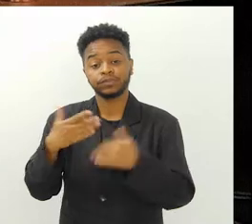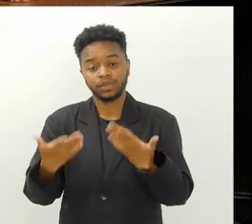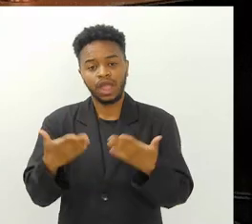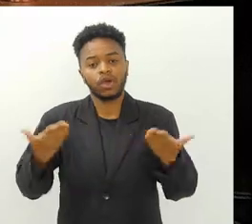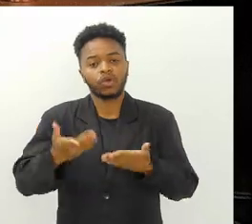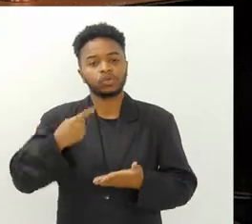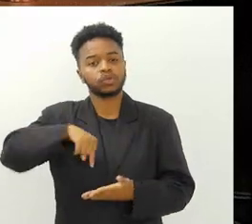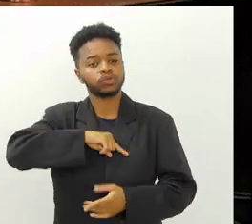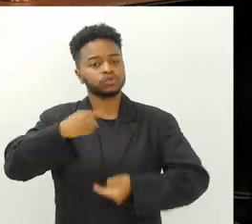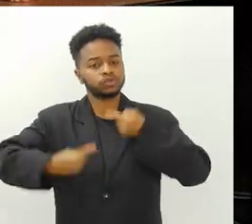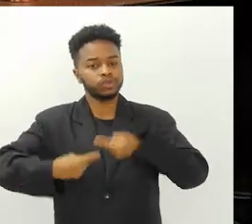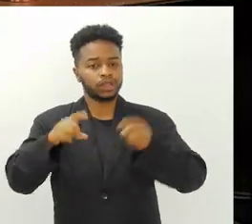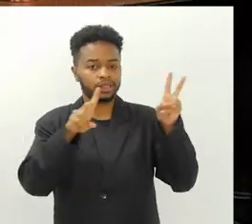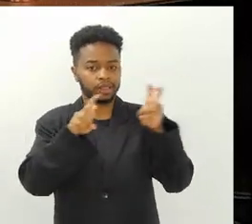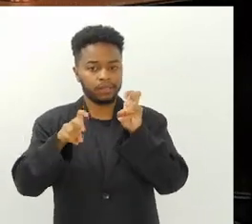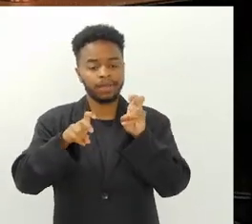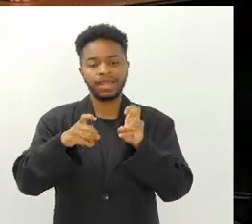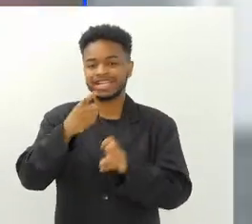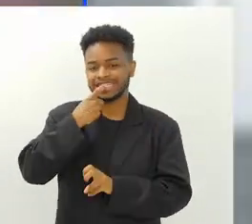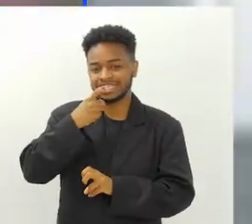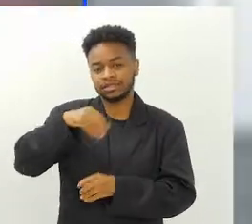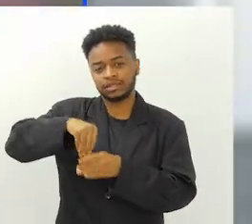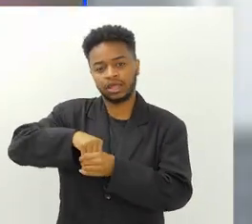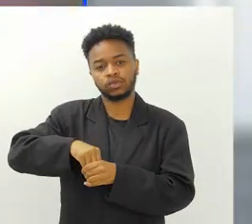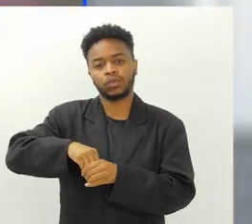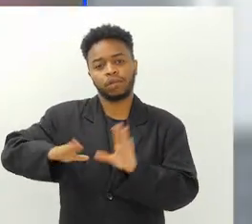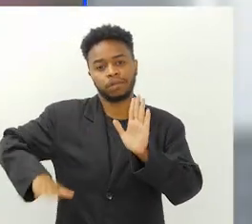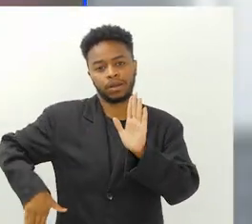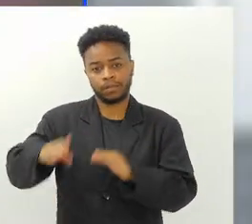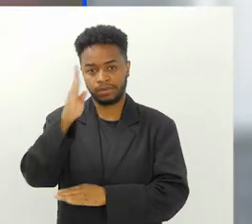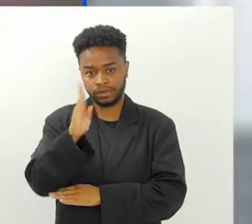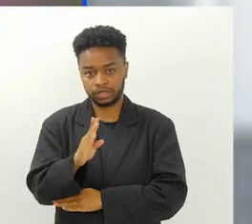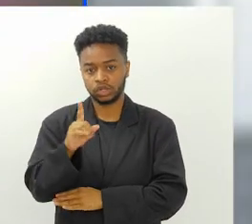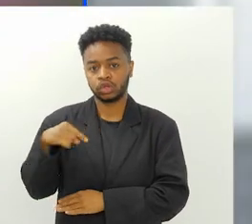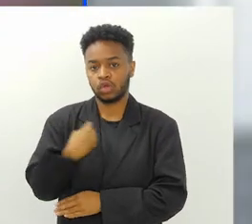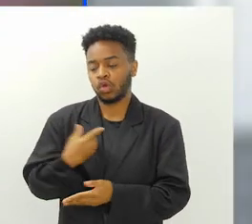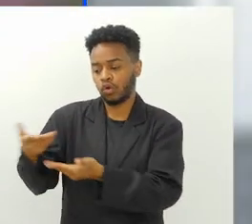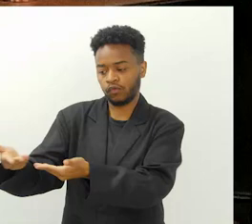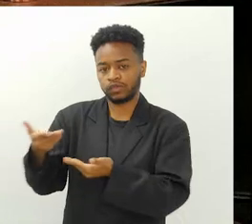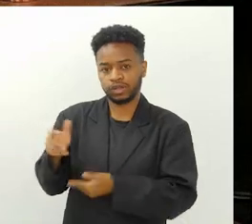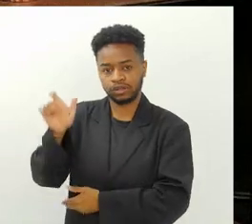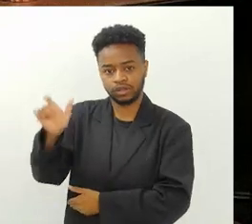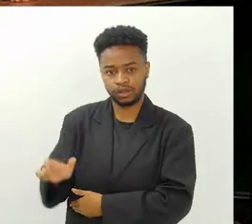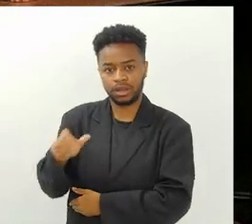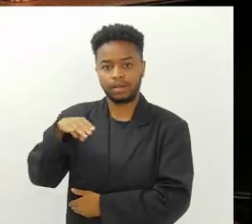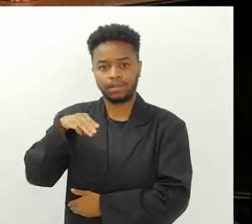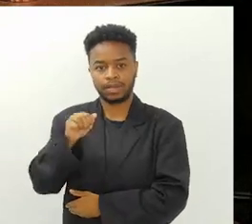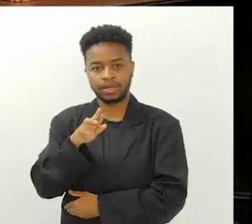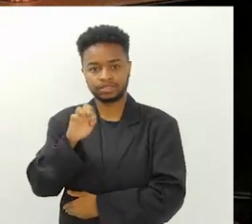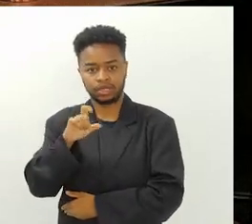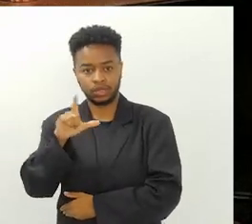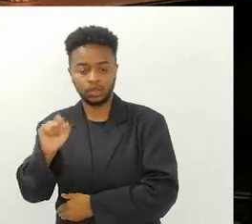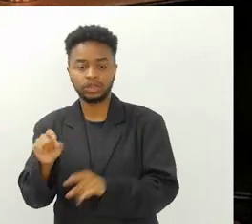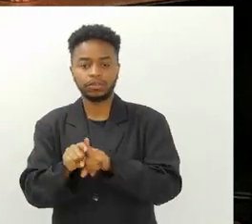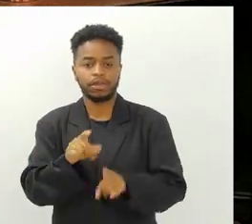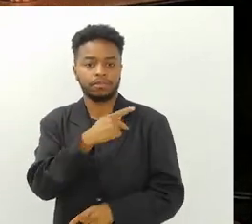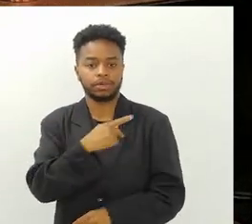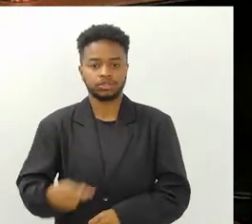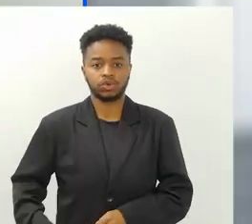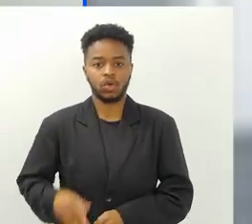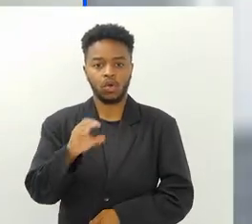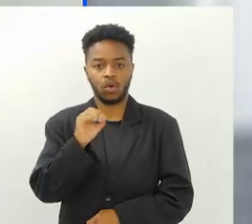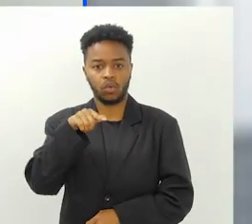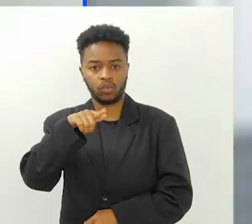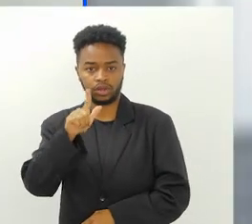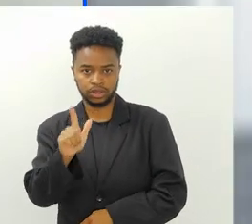plástico nas praias brasileiras, convidamos o oceanógrafo e professor da UERJ, Marcelo Sperle, e também a presidente da ONG